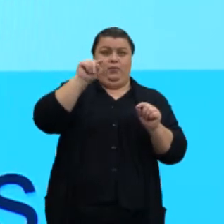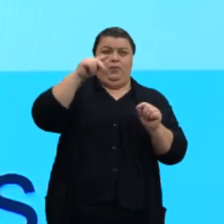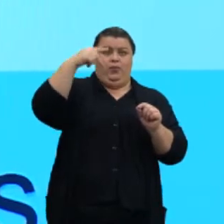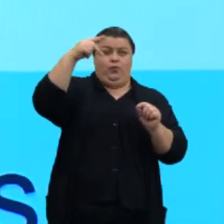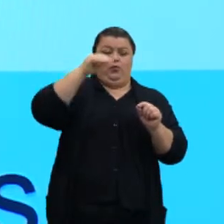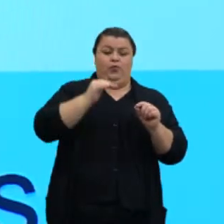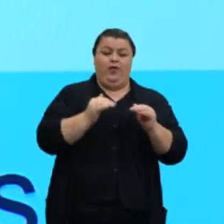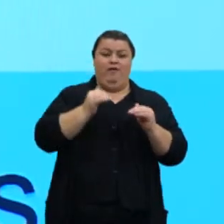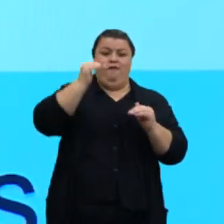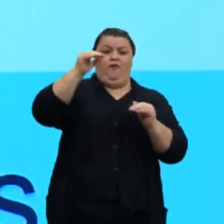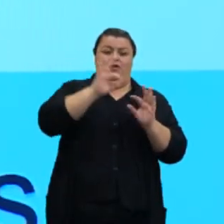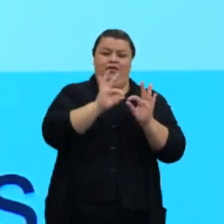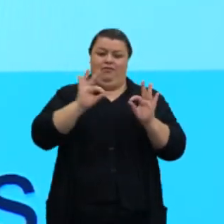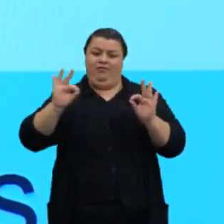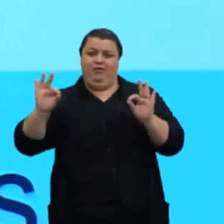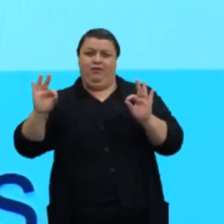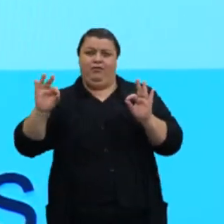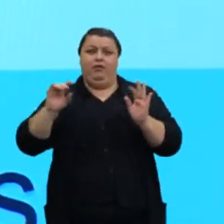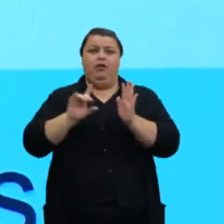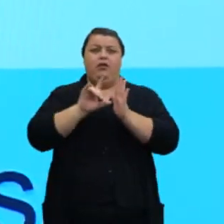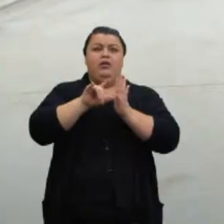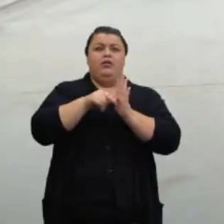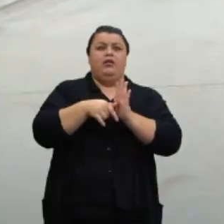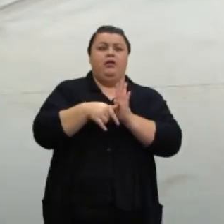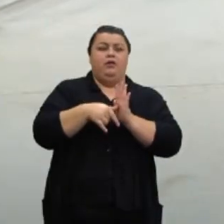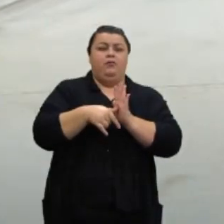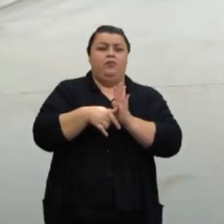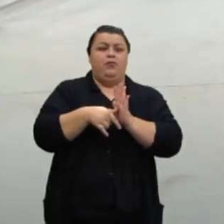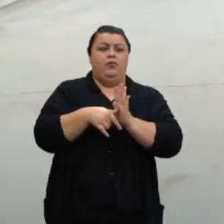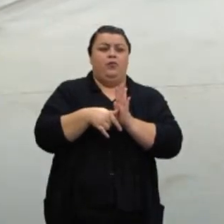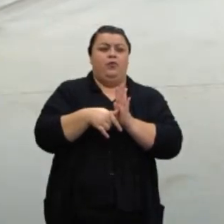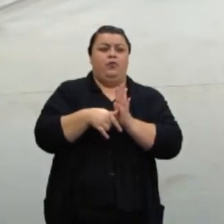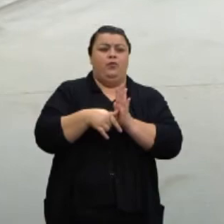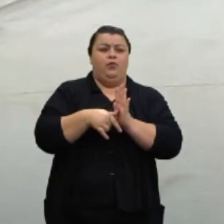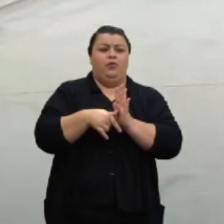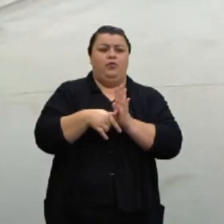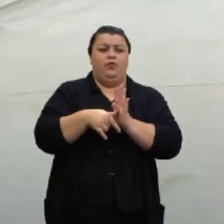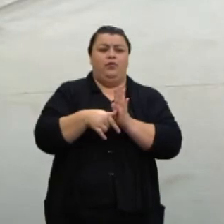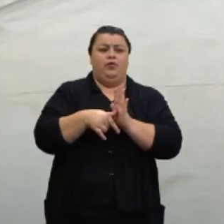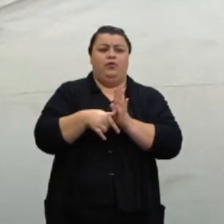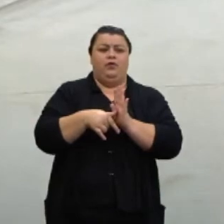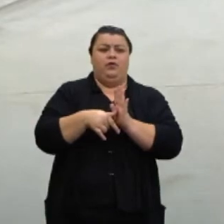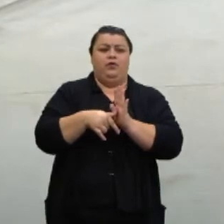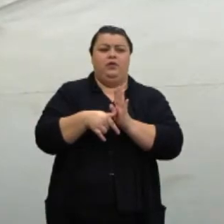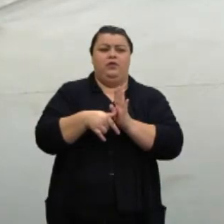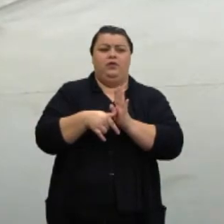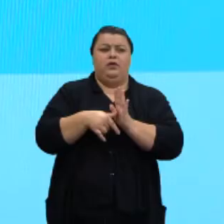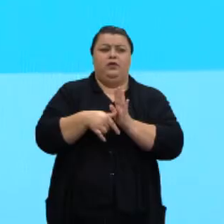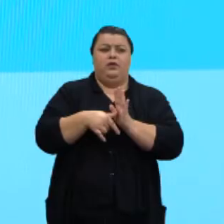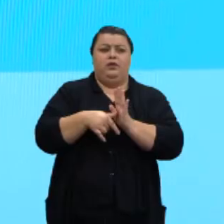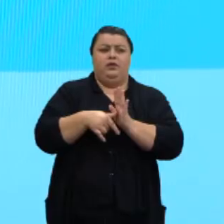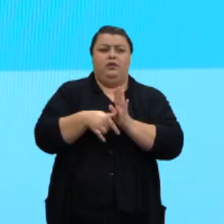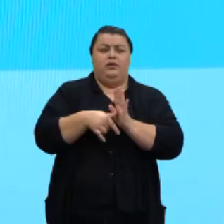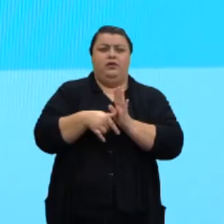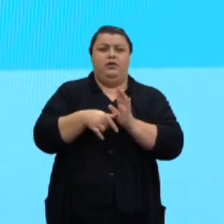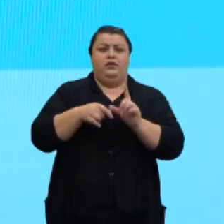reta. Depois, as retas secantes, que é no desenho abaixo, duas retas secantes,